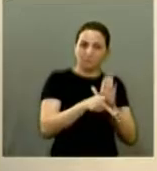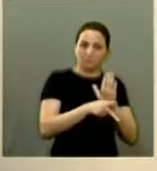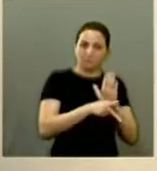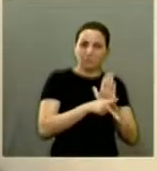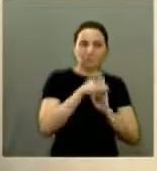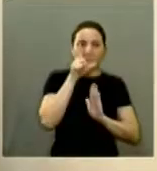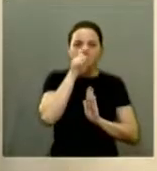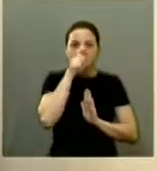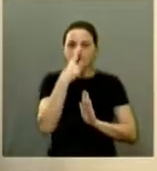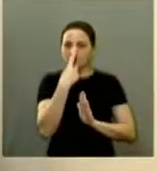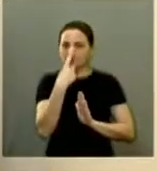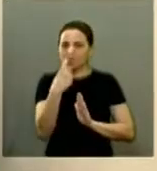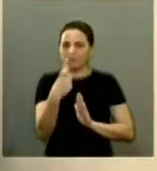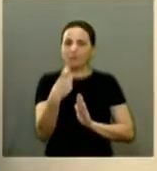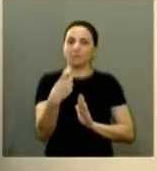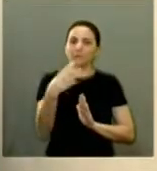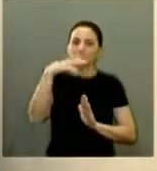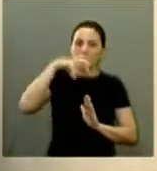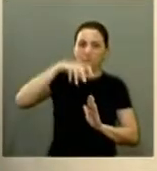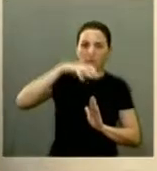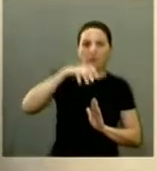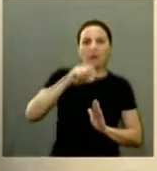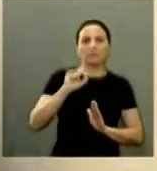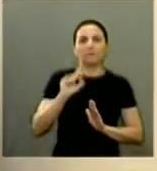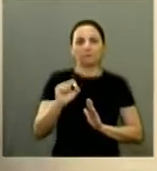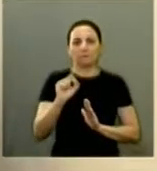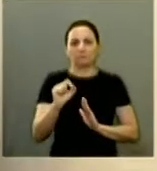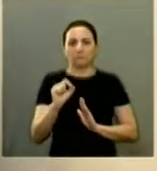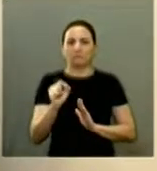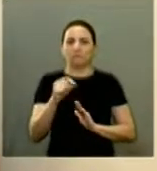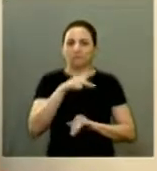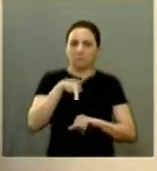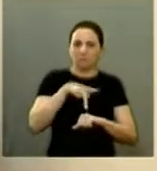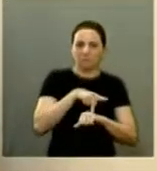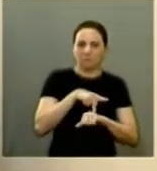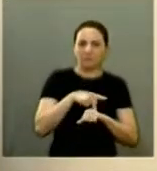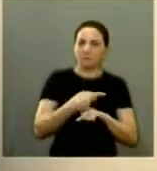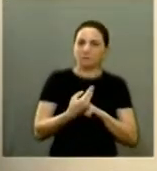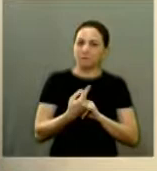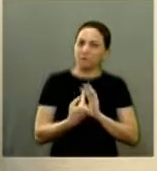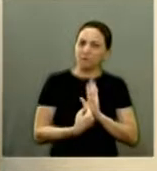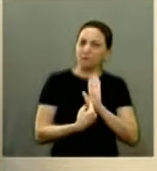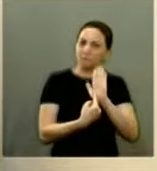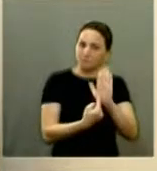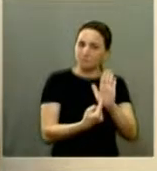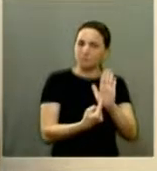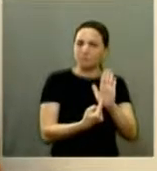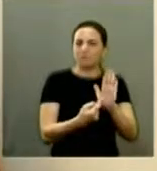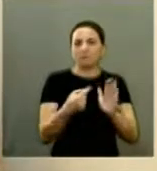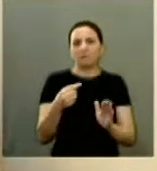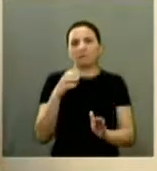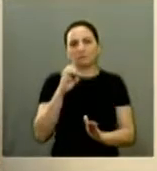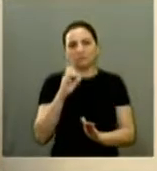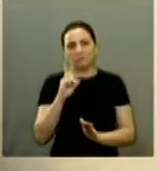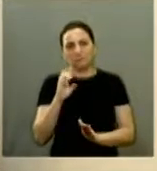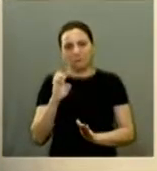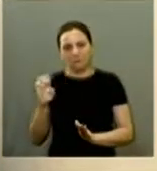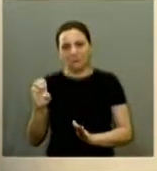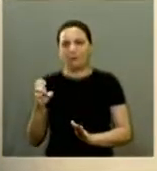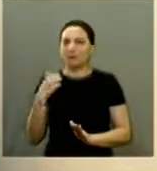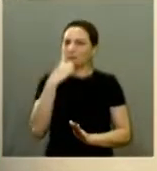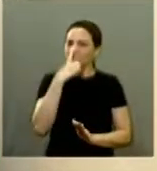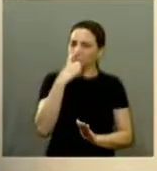saneamento o projeto nacional de saneamento é referência a água do DAE o esgoto